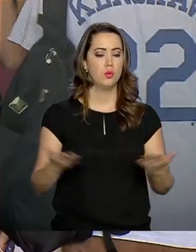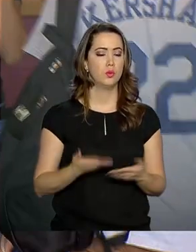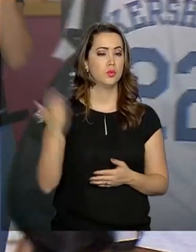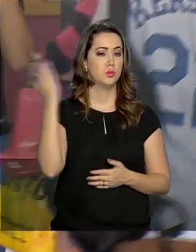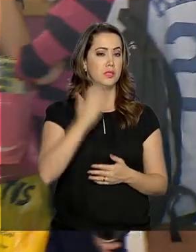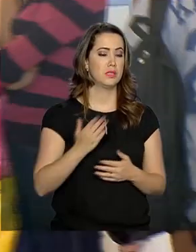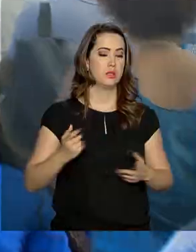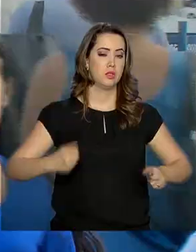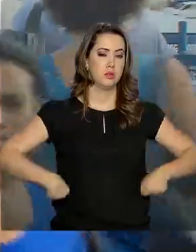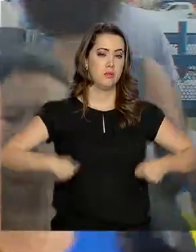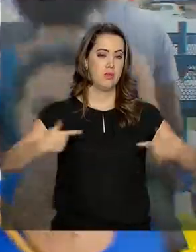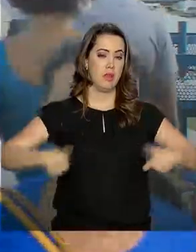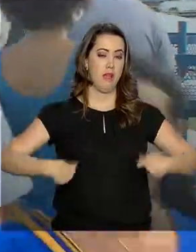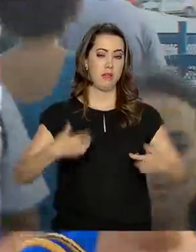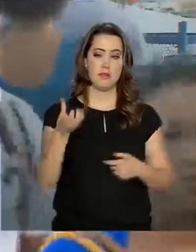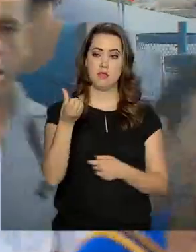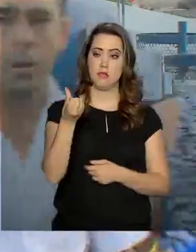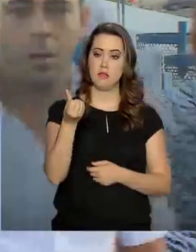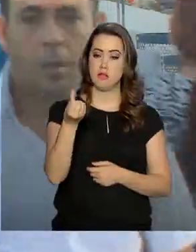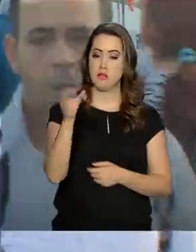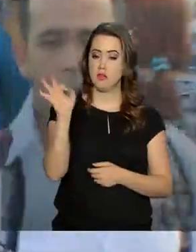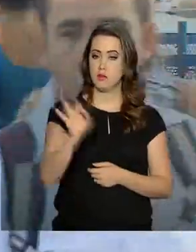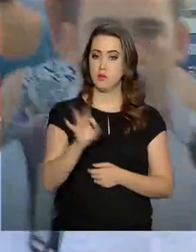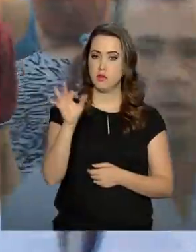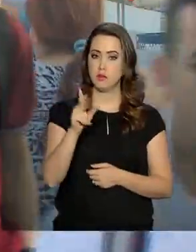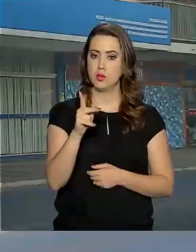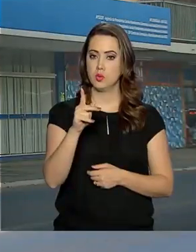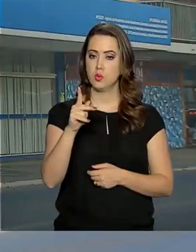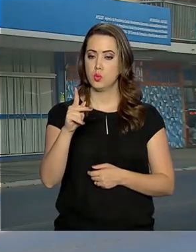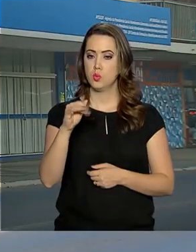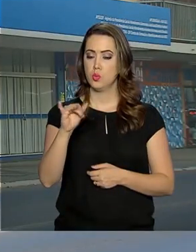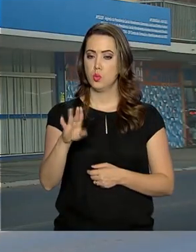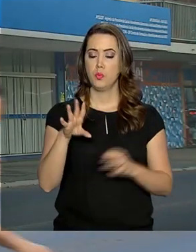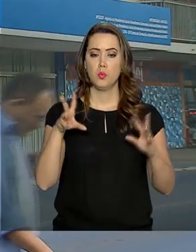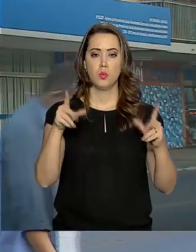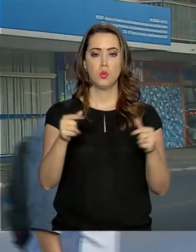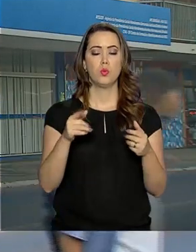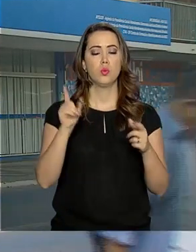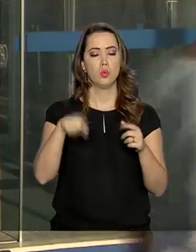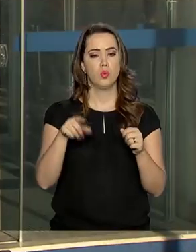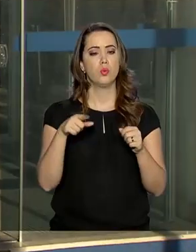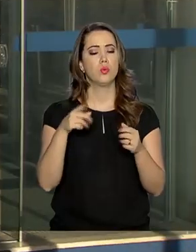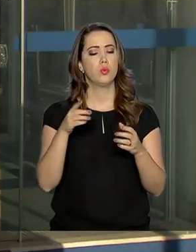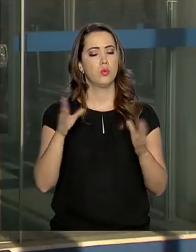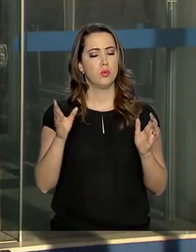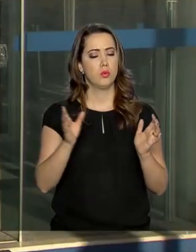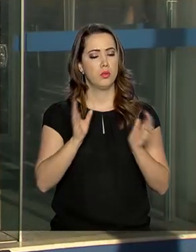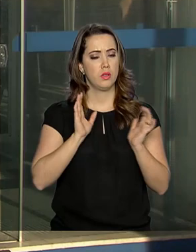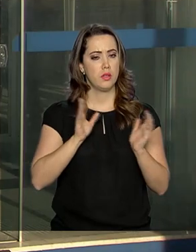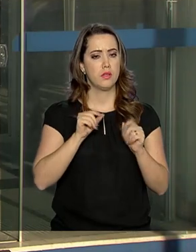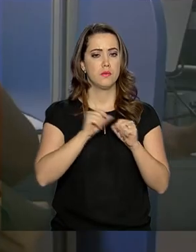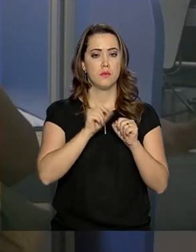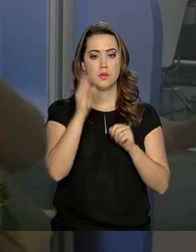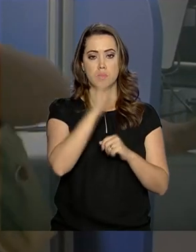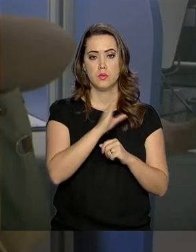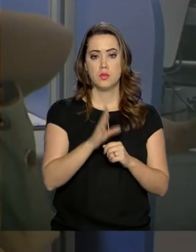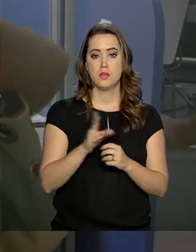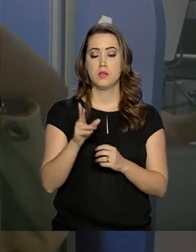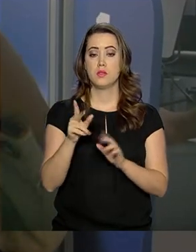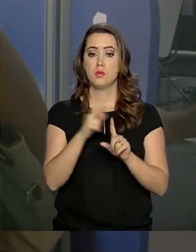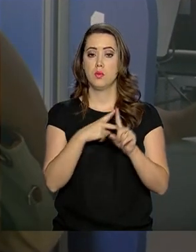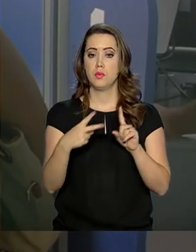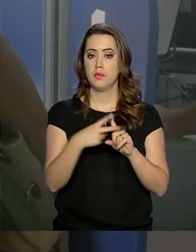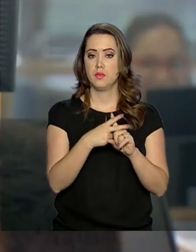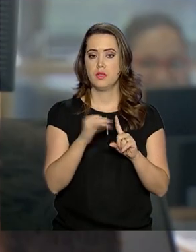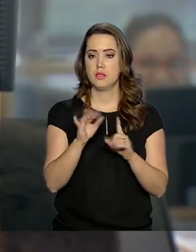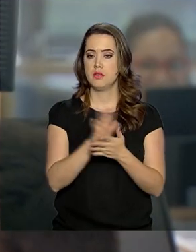cerca de 14% do PIB A soma de tudo que é produzido no país Com previdência Se nada for feito Esse número